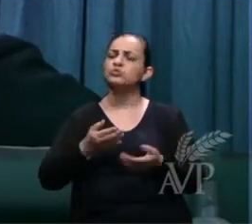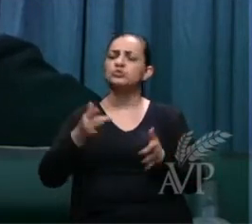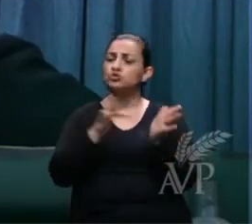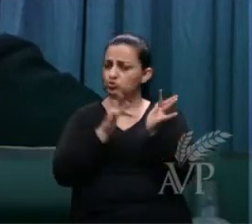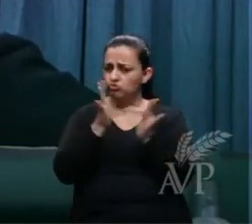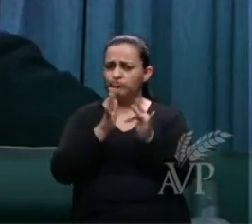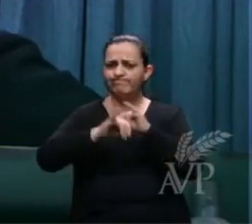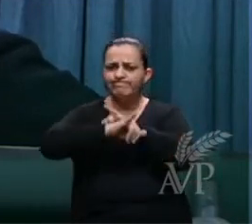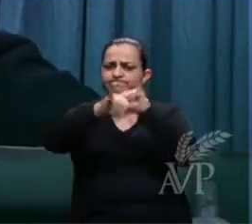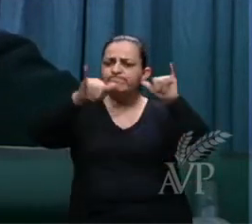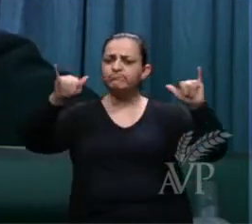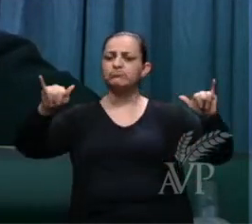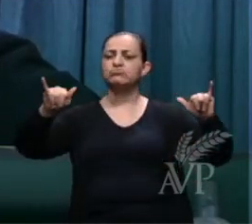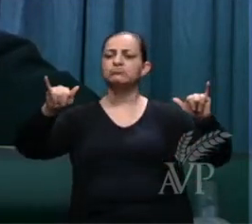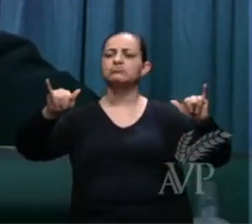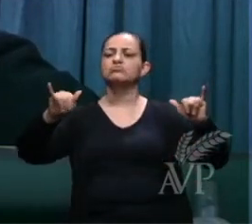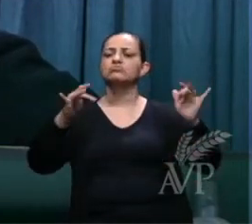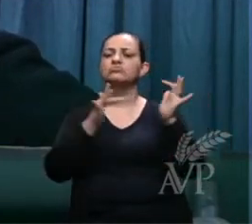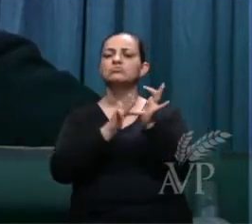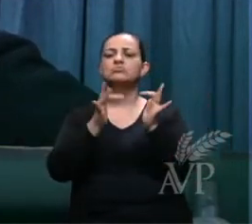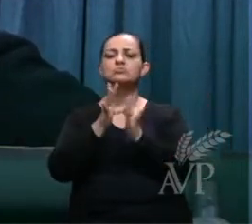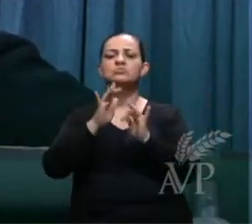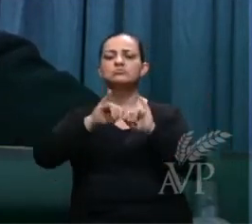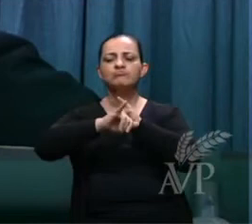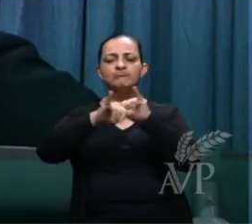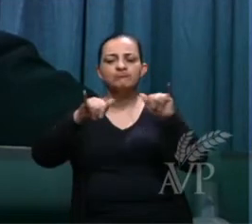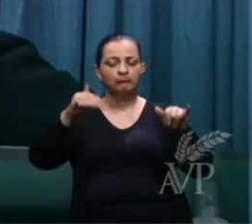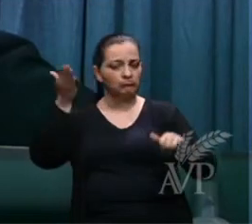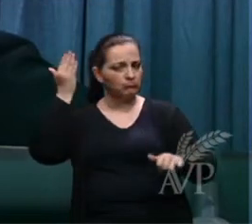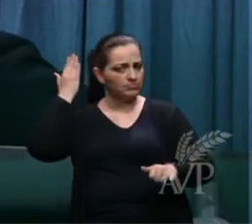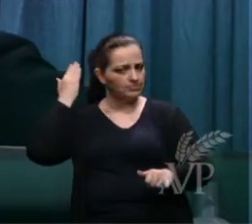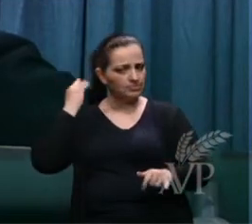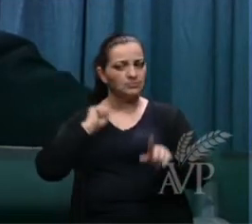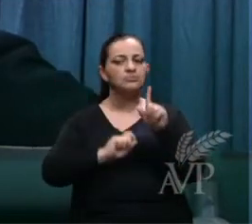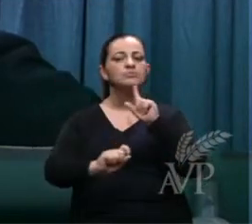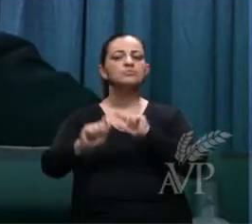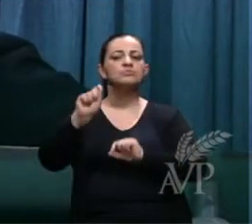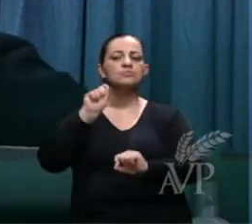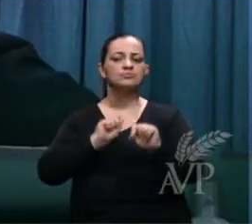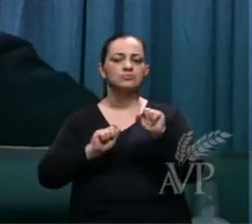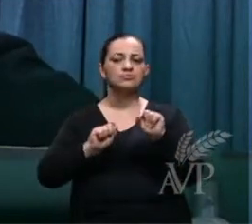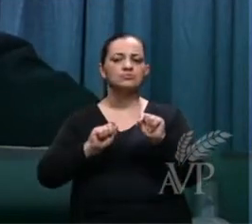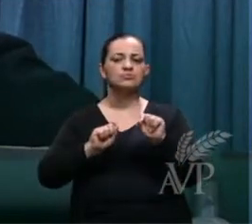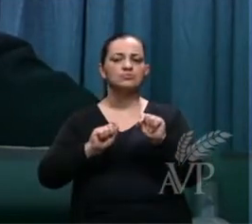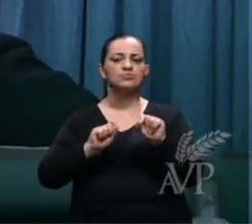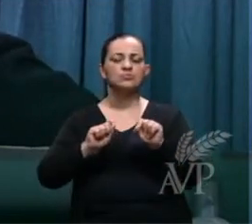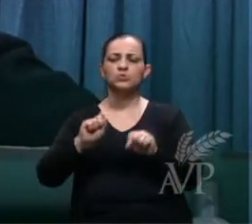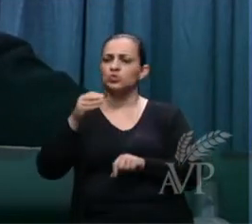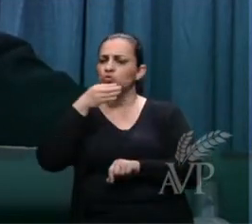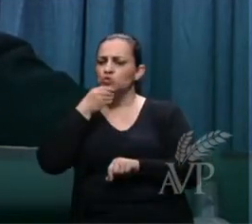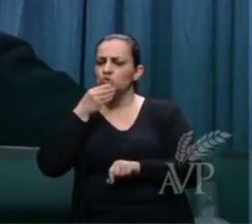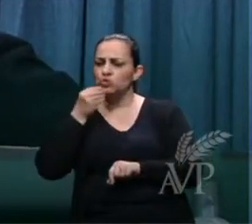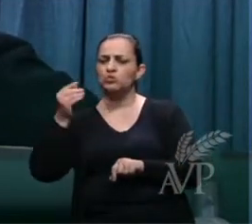assim que para os fariseus